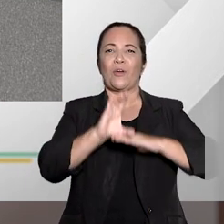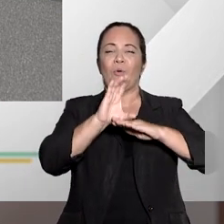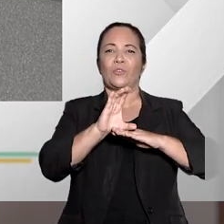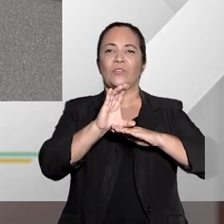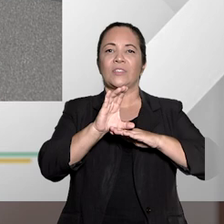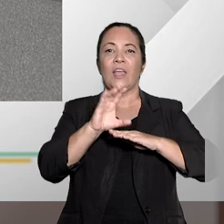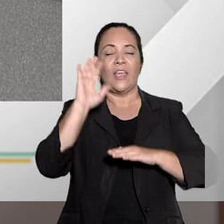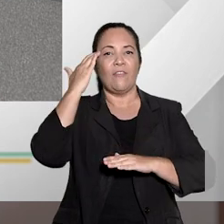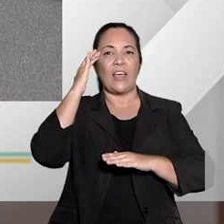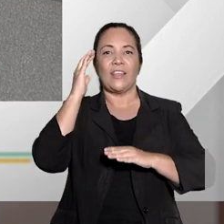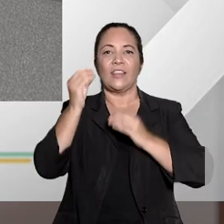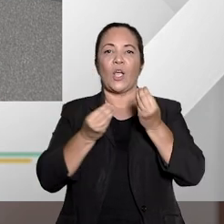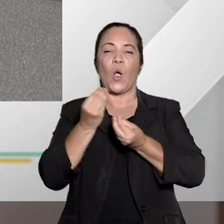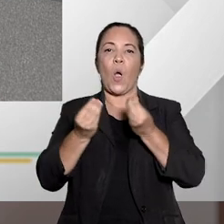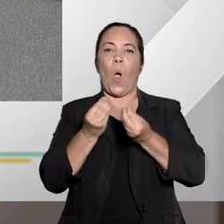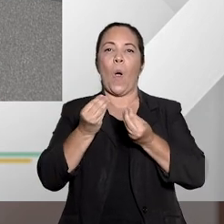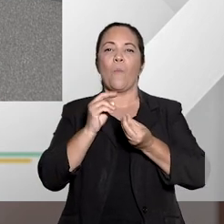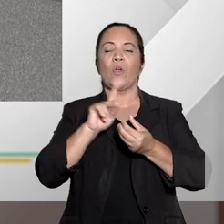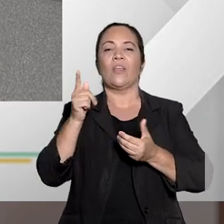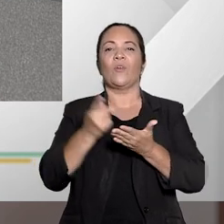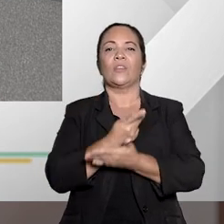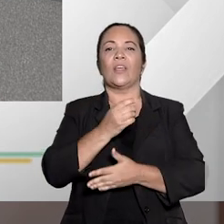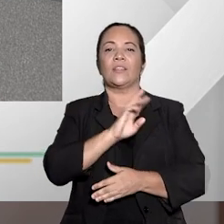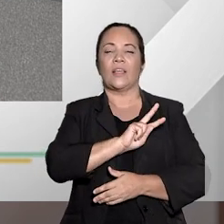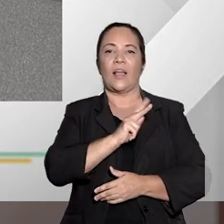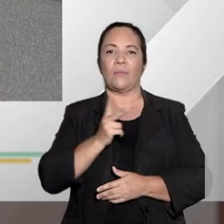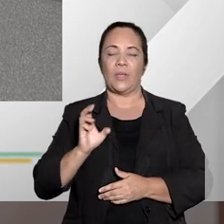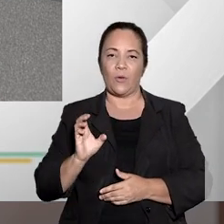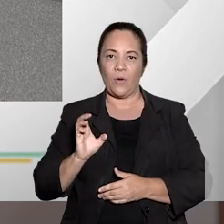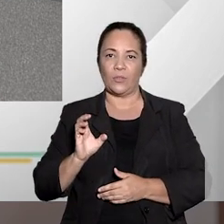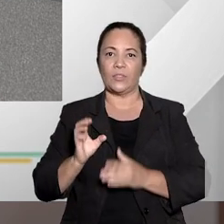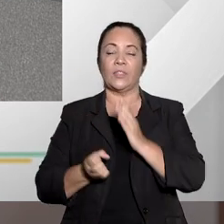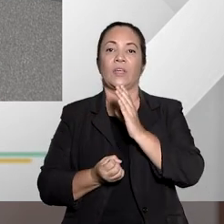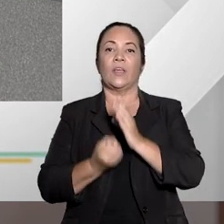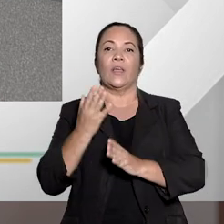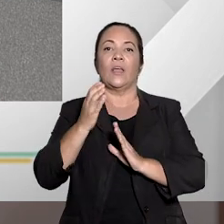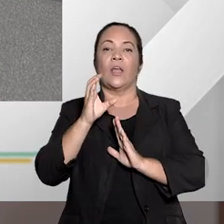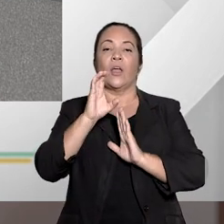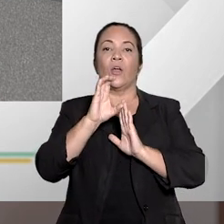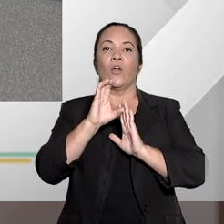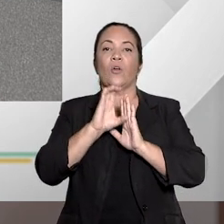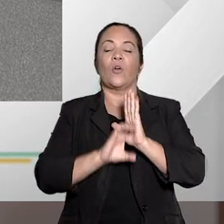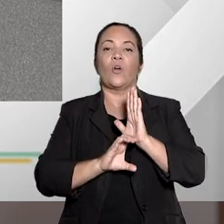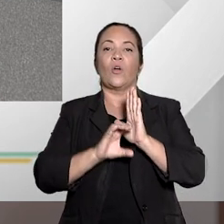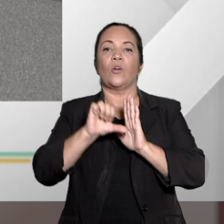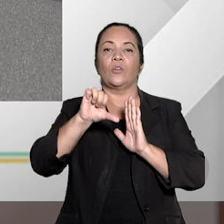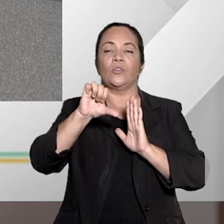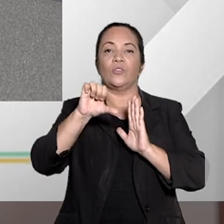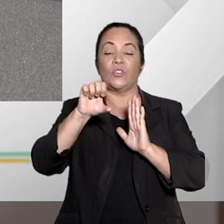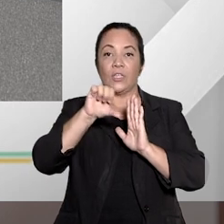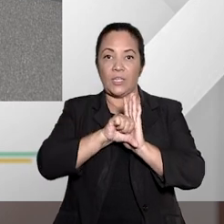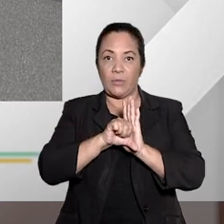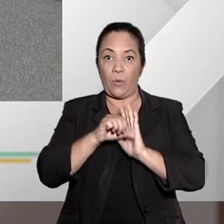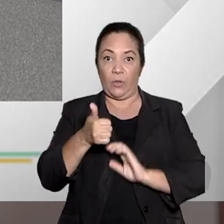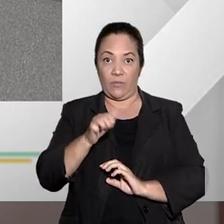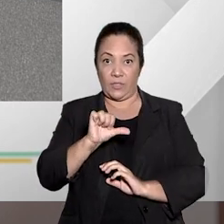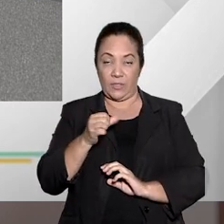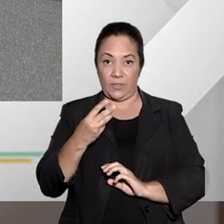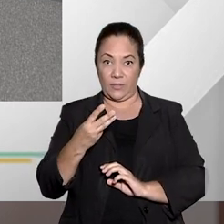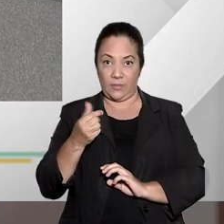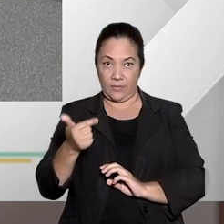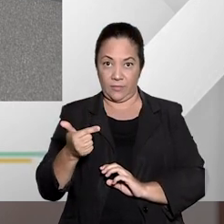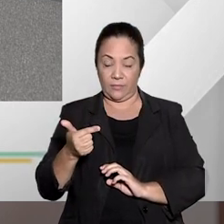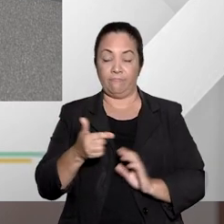sobre habeas corpus. Esse remédio constitucional foi instituído no Brasil no Código de Processo Criminal em 1832.